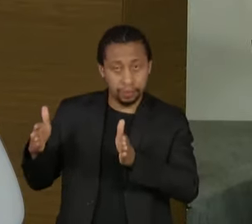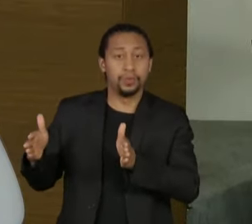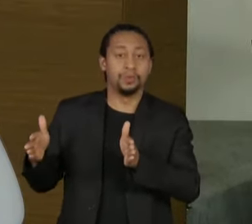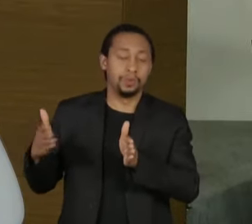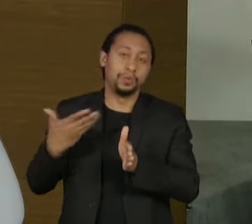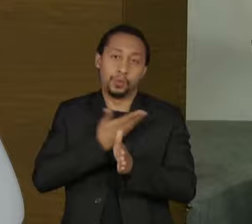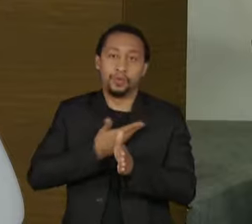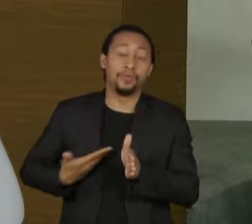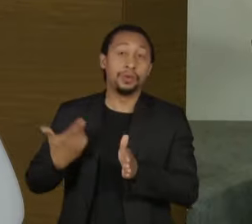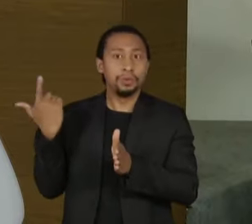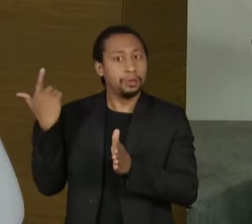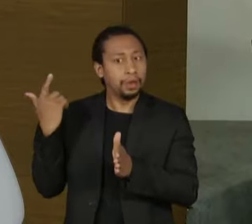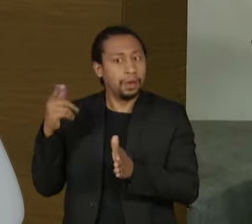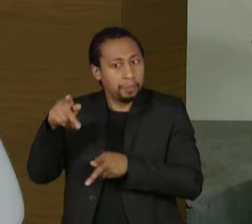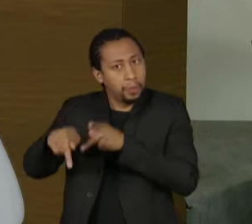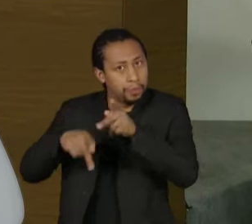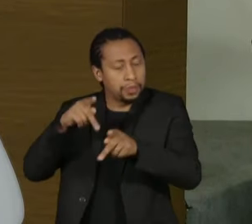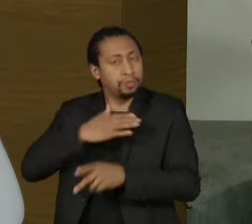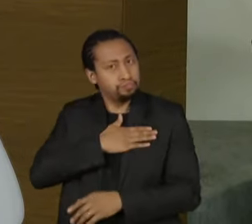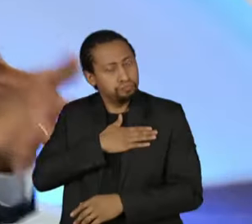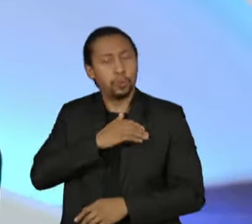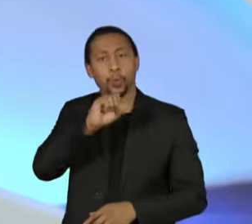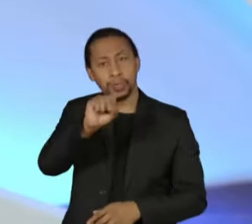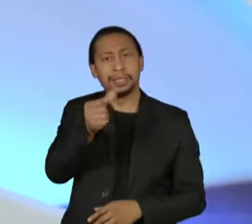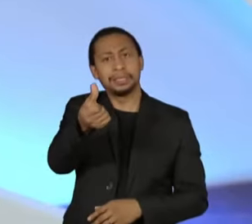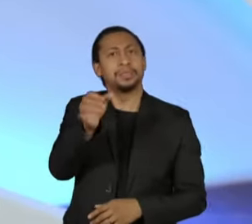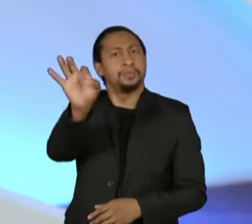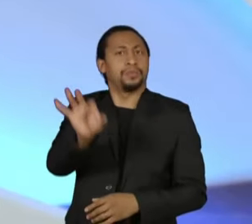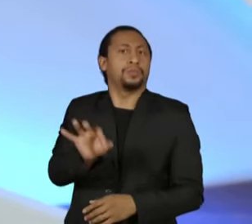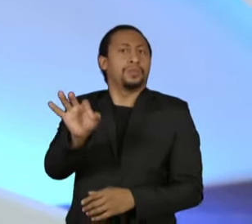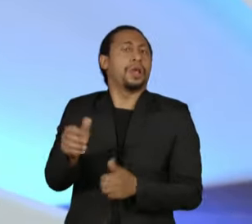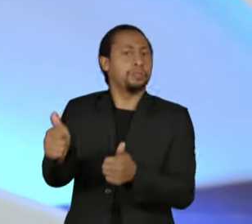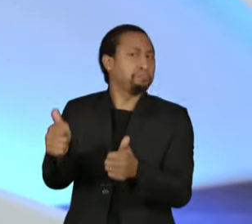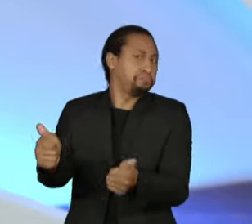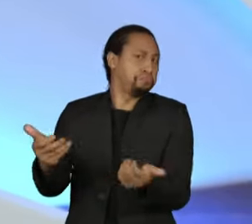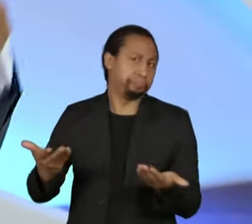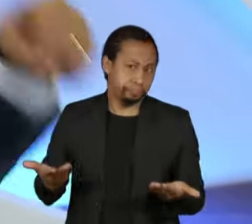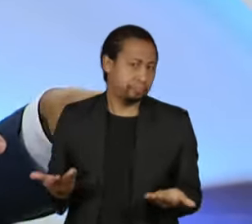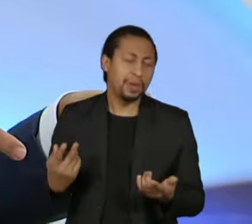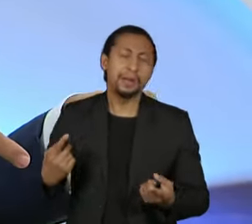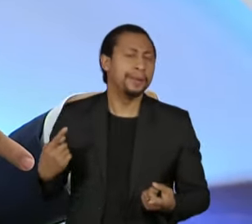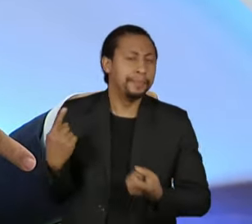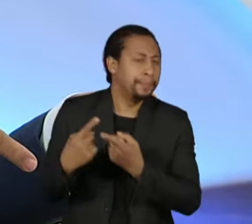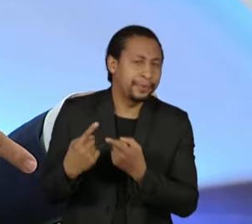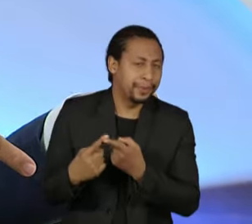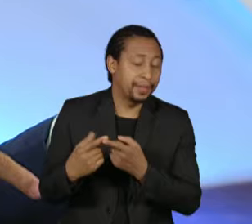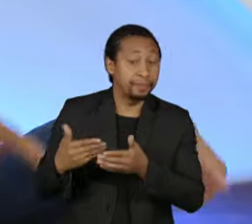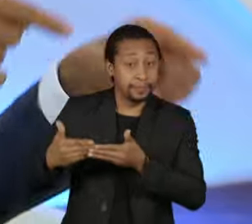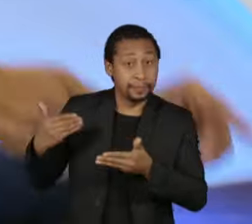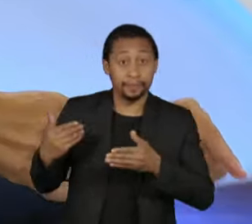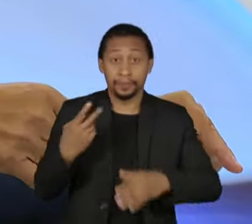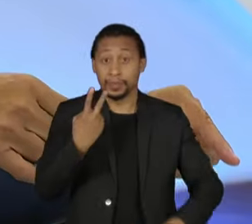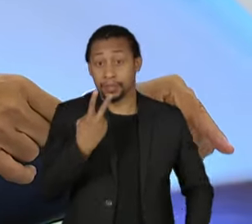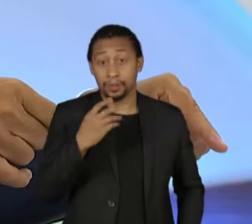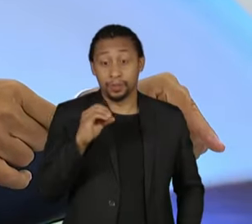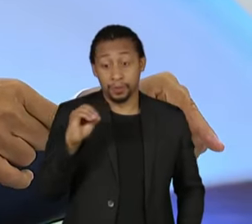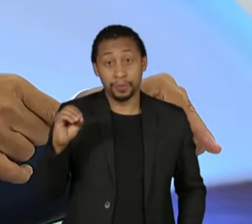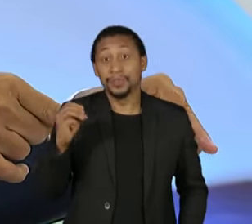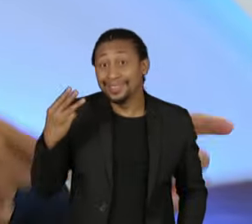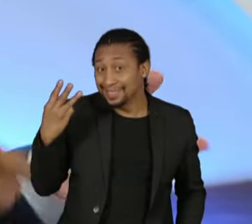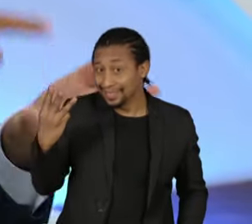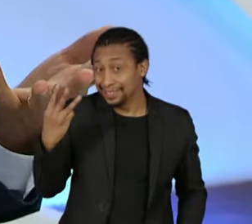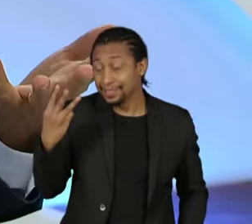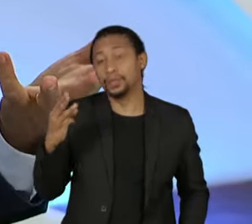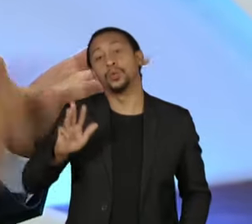o Lula teve, ao final do mandato, mais de 80% de aprovação? Porque lá em 2003, ele pegou o país com recessão,